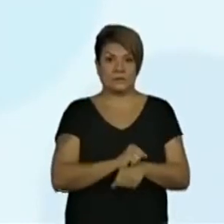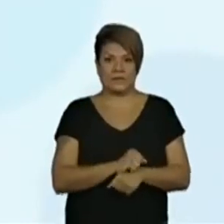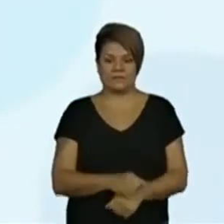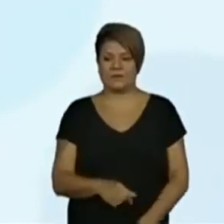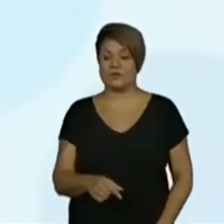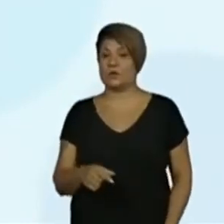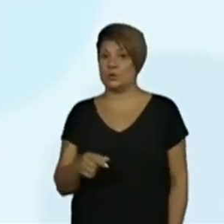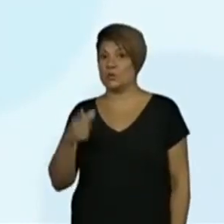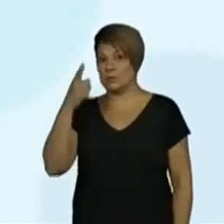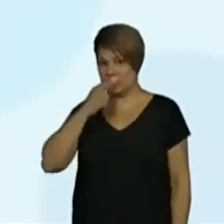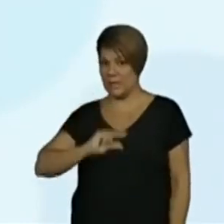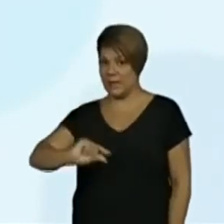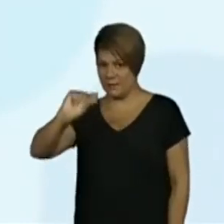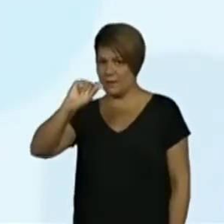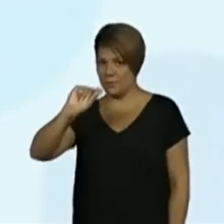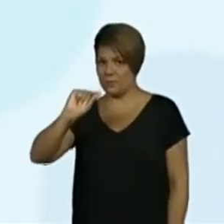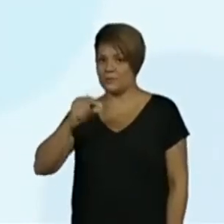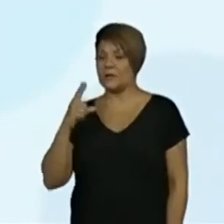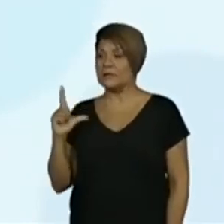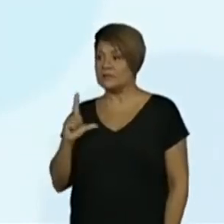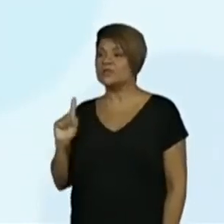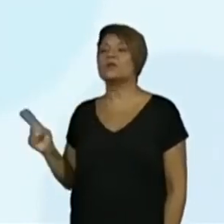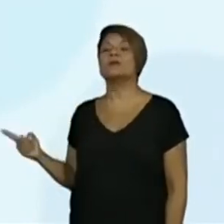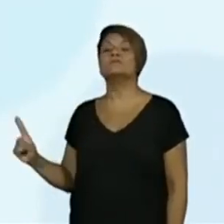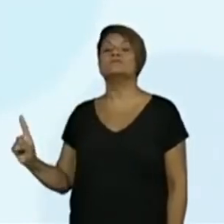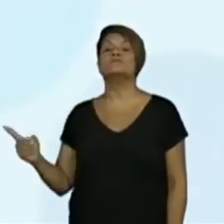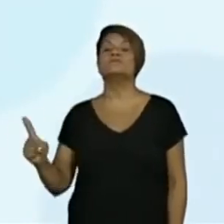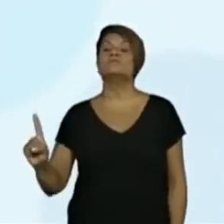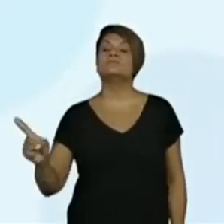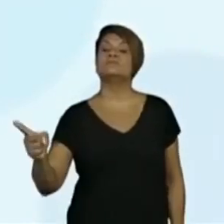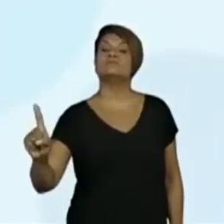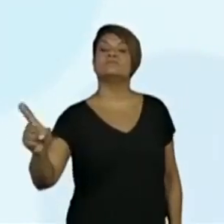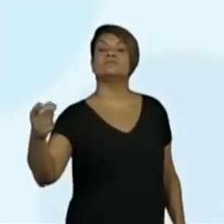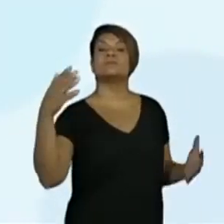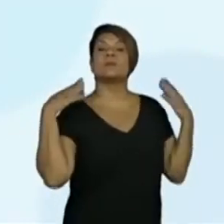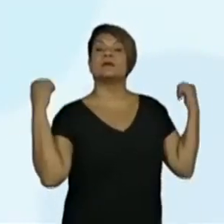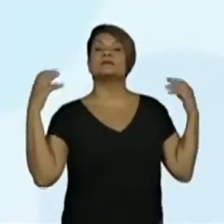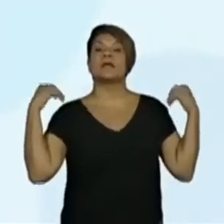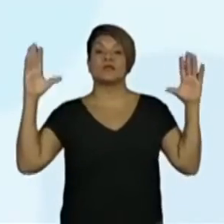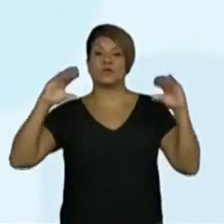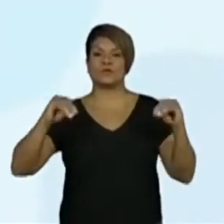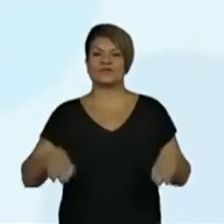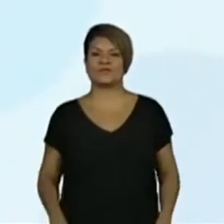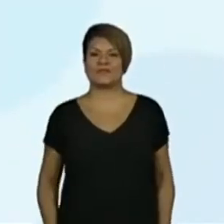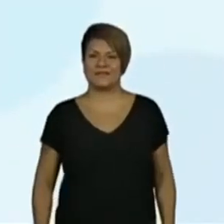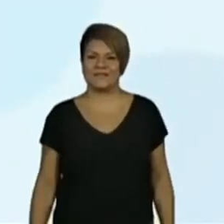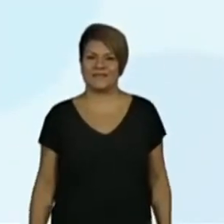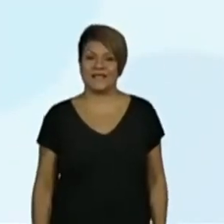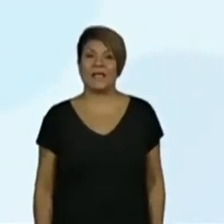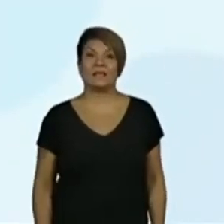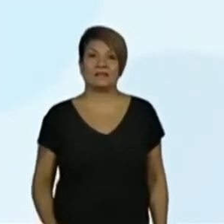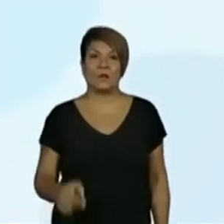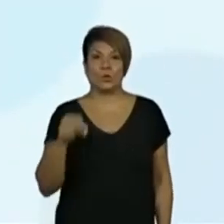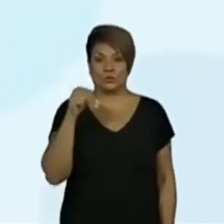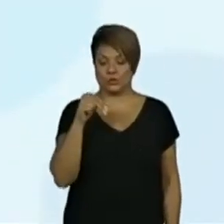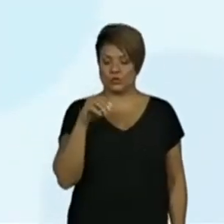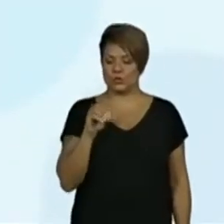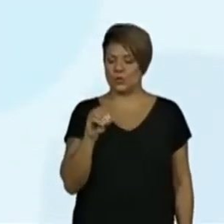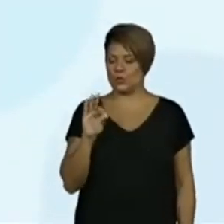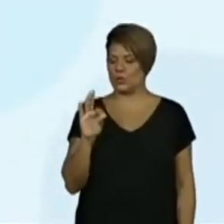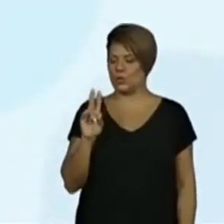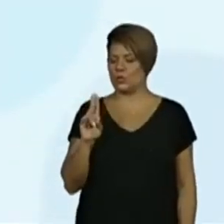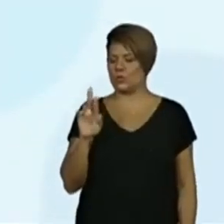Gael estivesse por perto num passeio noturno. Ou seja, aqui a palavra noturno diz o seguinte, à noite.